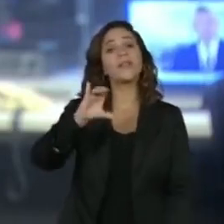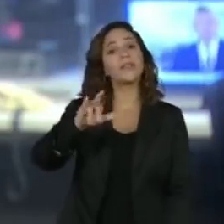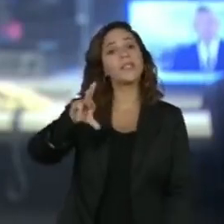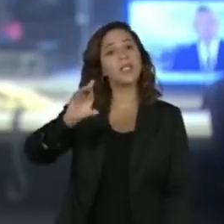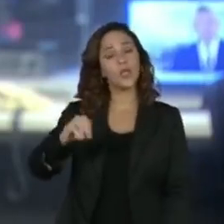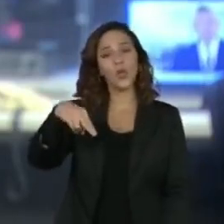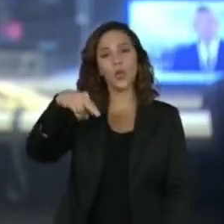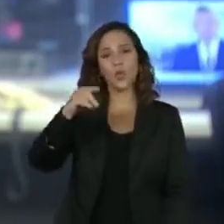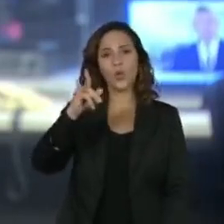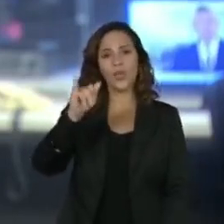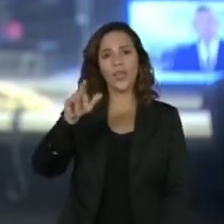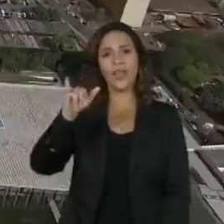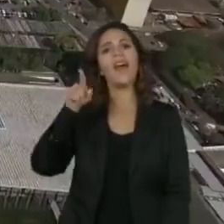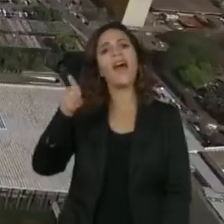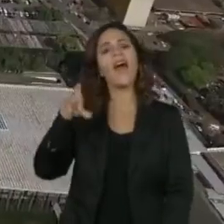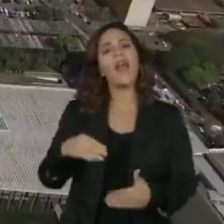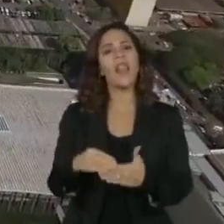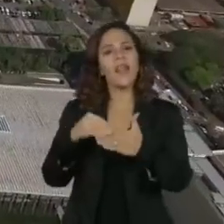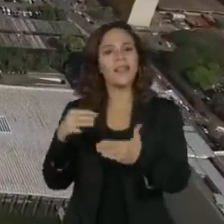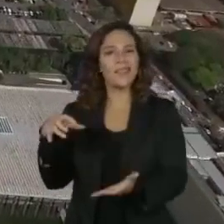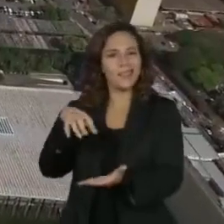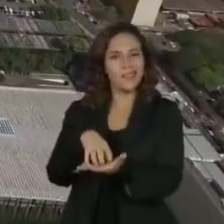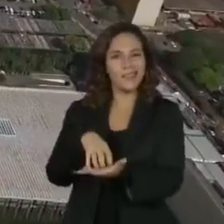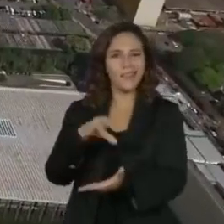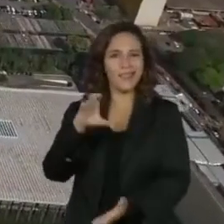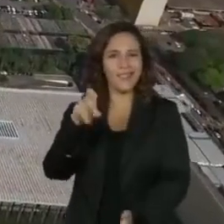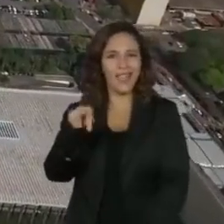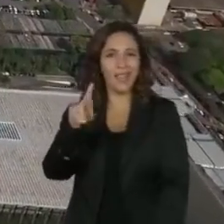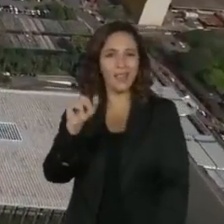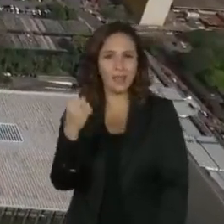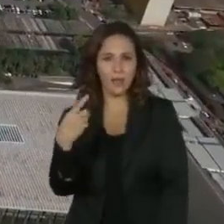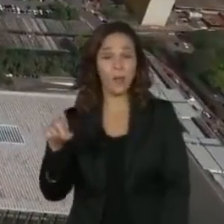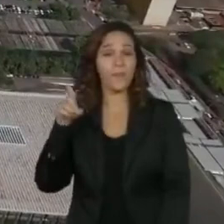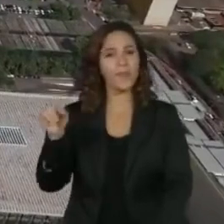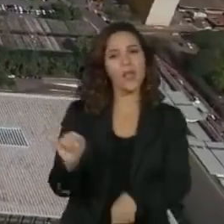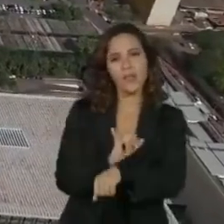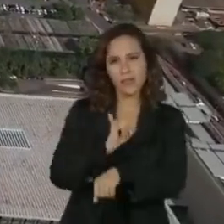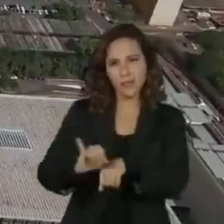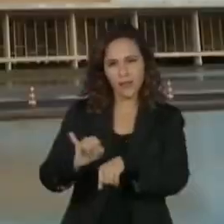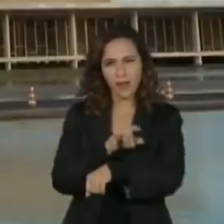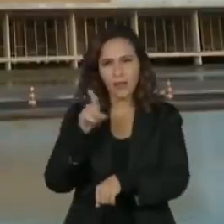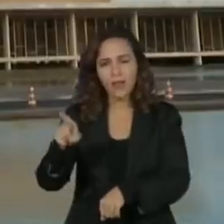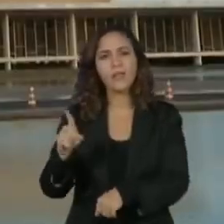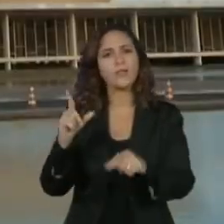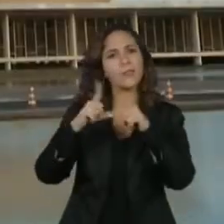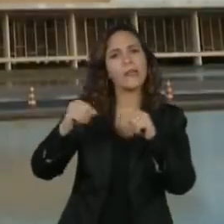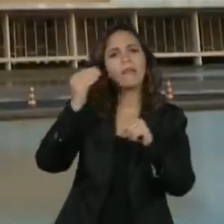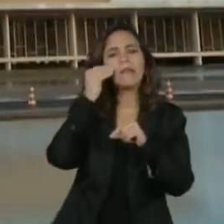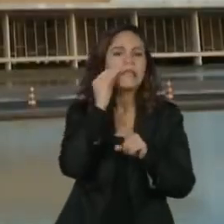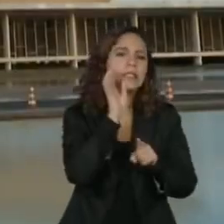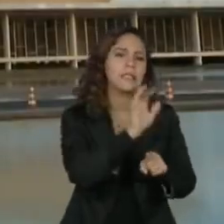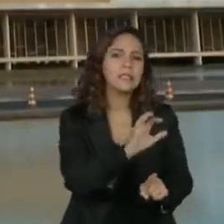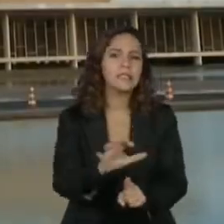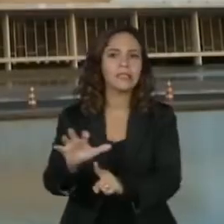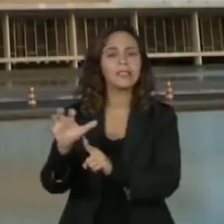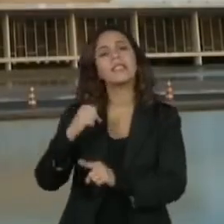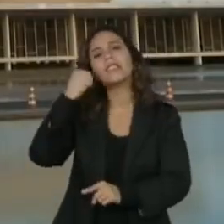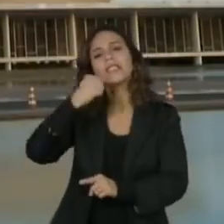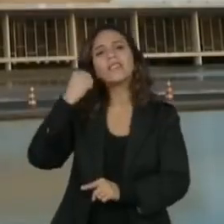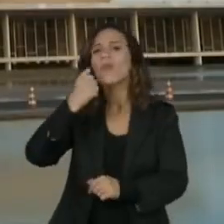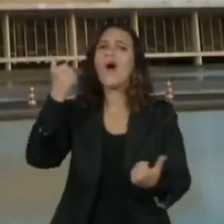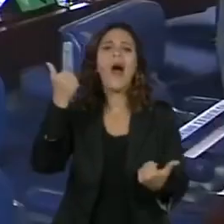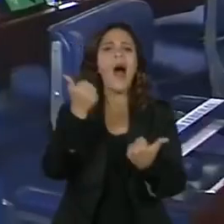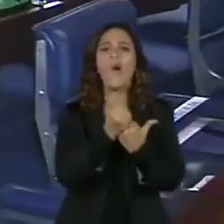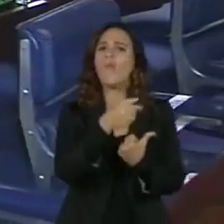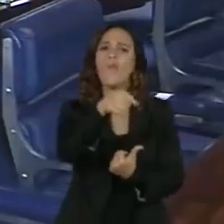líderes do chamado Centrão. A estratégia do Palácio do Planalto é convencer os senadores a retirar o apoio